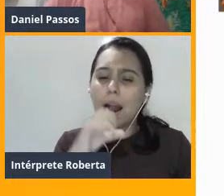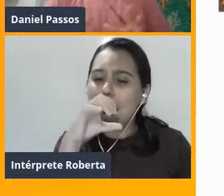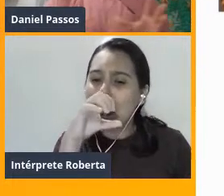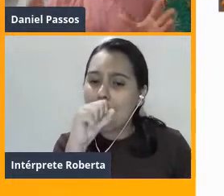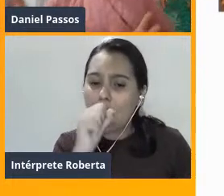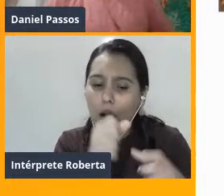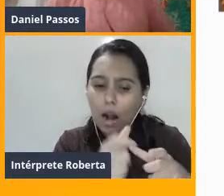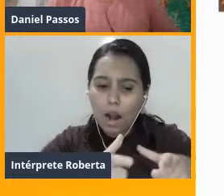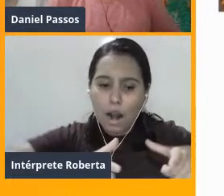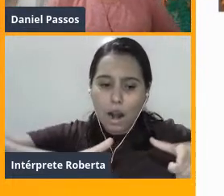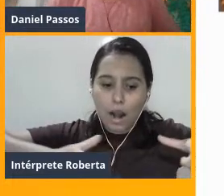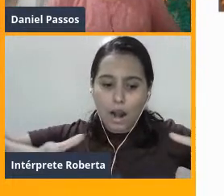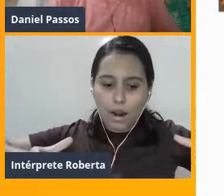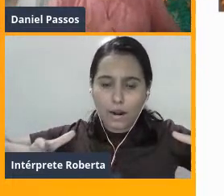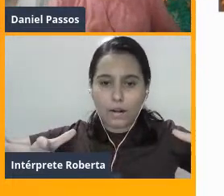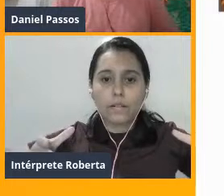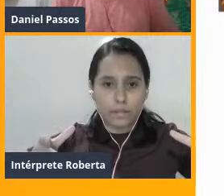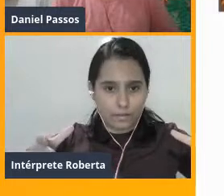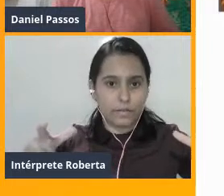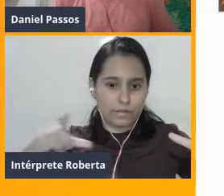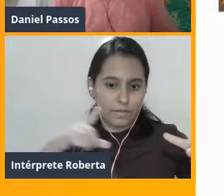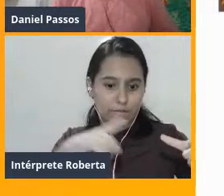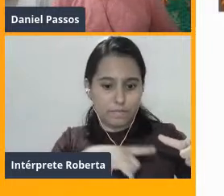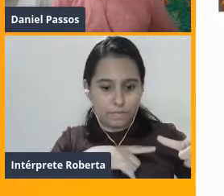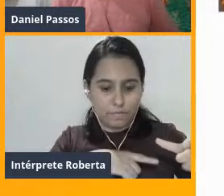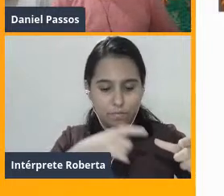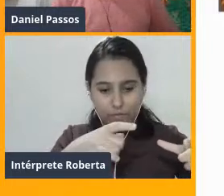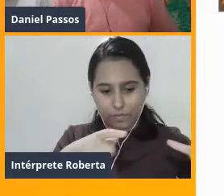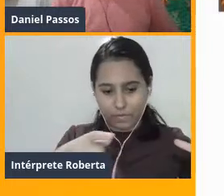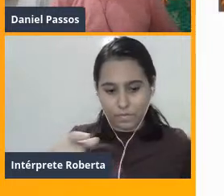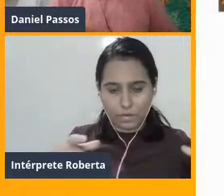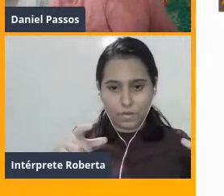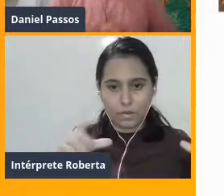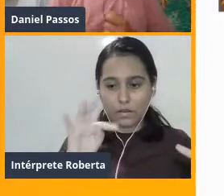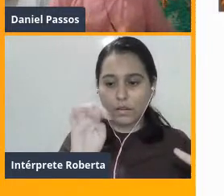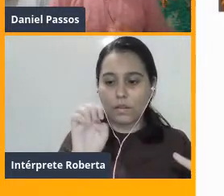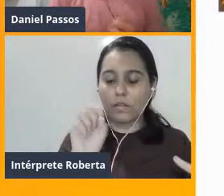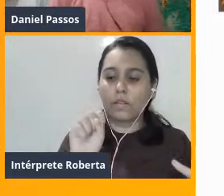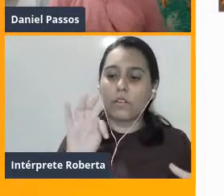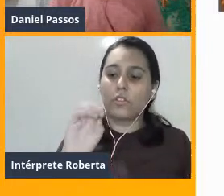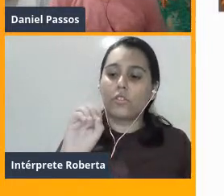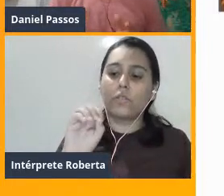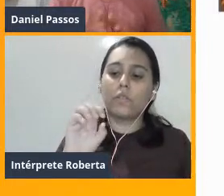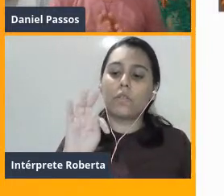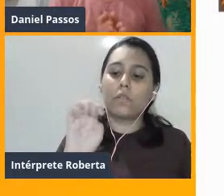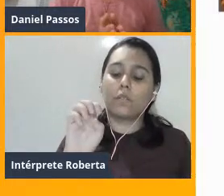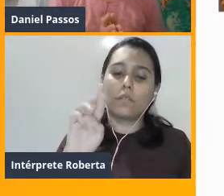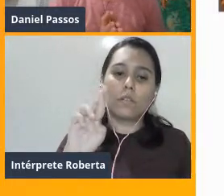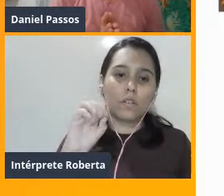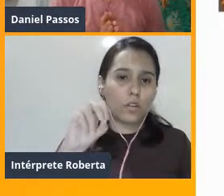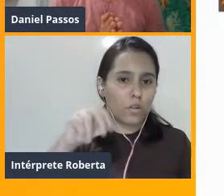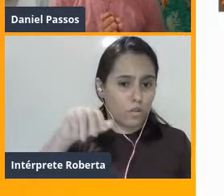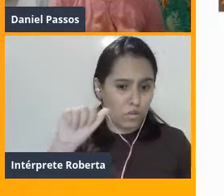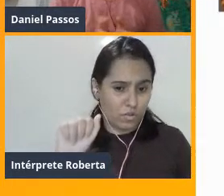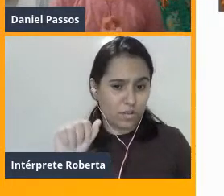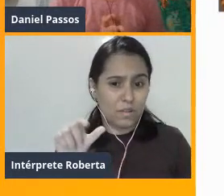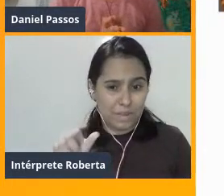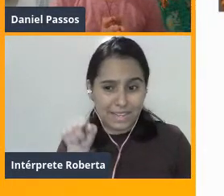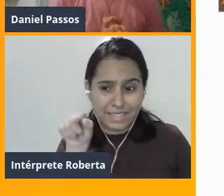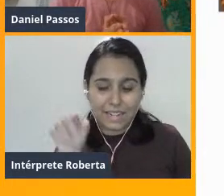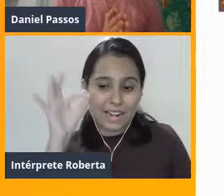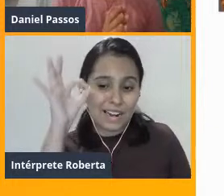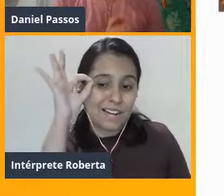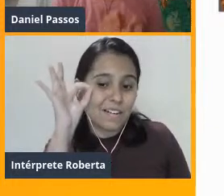e estabelecem territórios grandes com várias fêmeas. No entanto, não conseguem estabelecer com cada uma das fêmeas uma fidelidade, uma